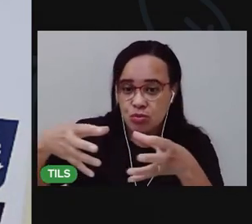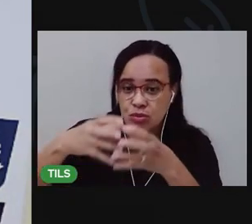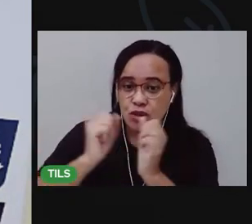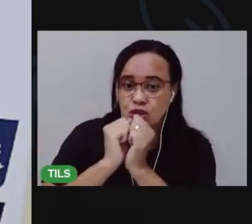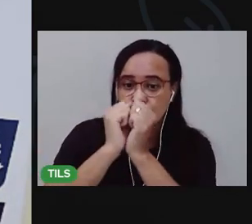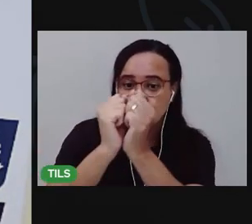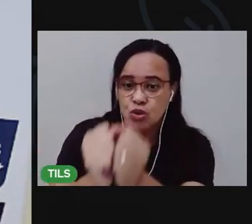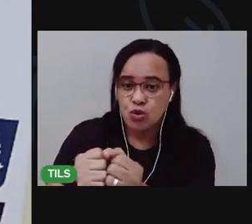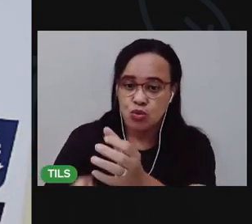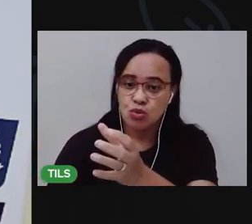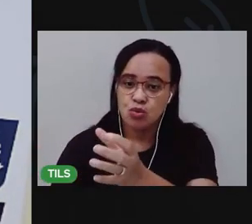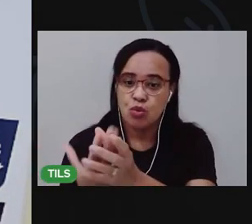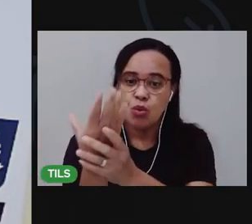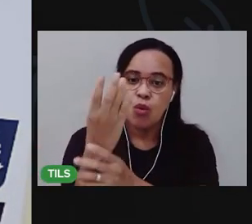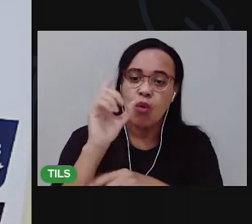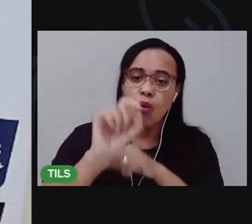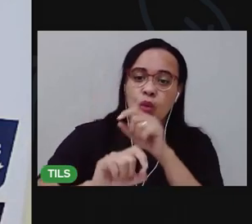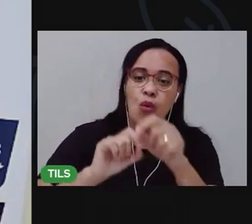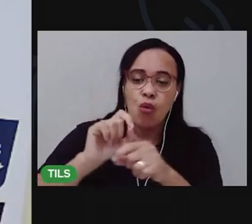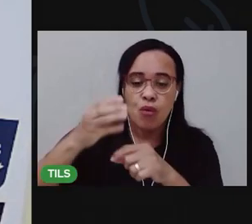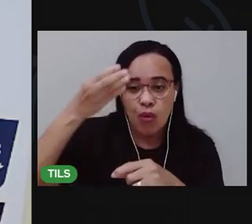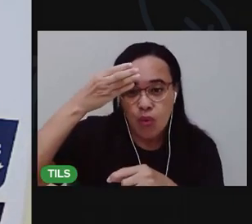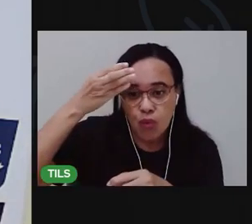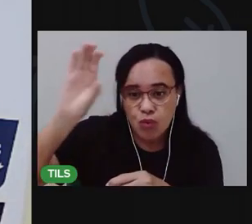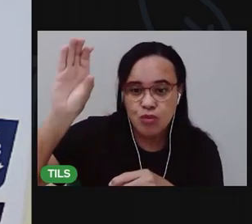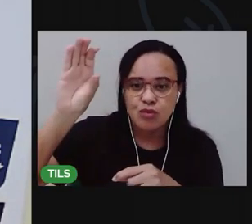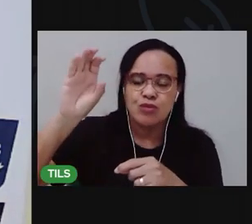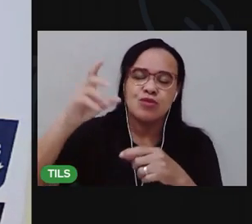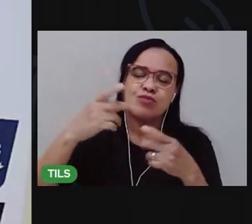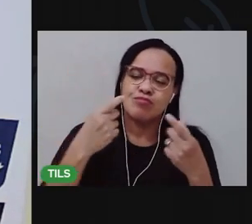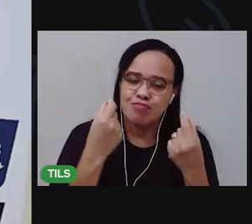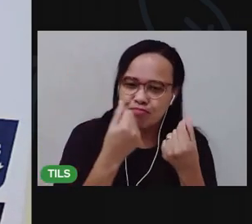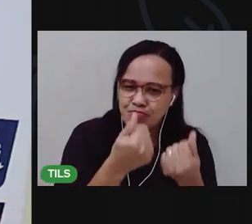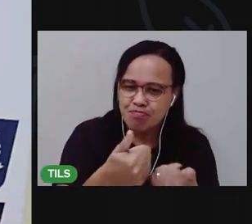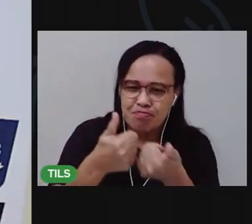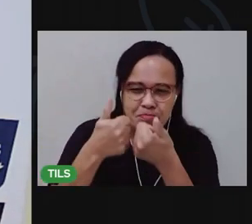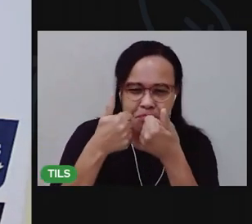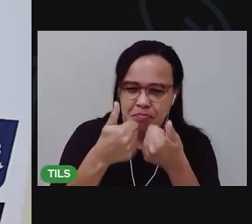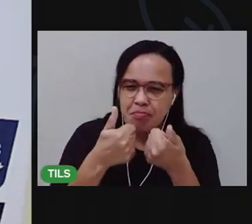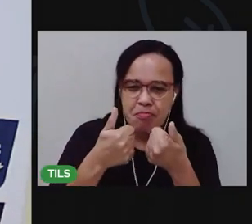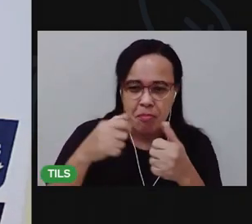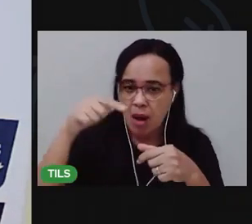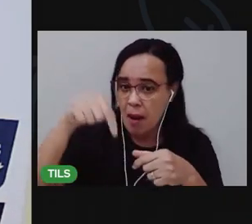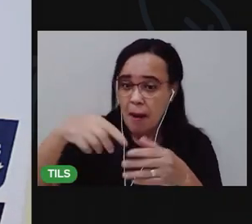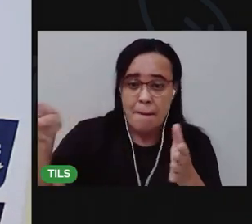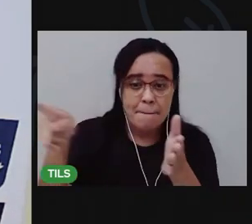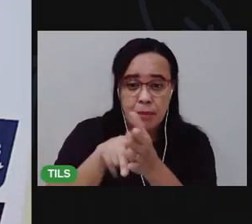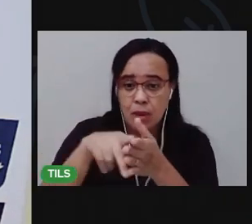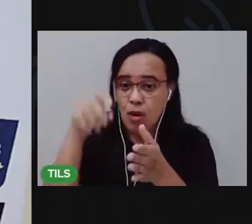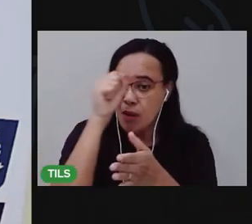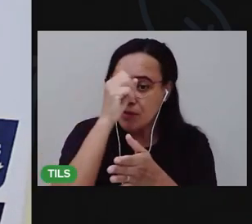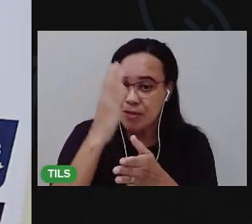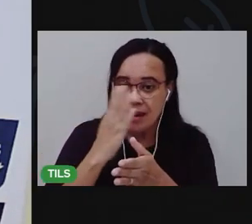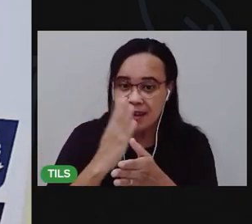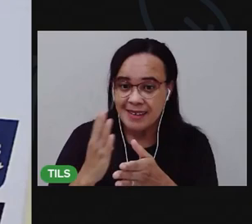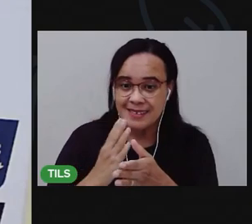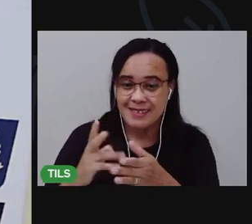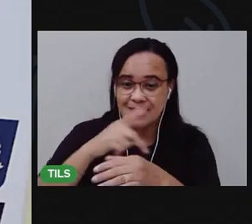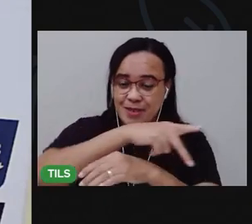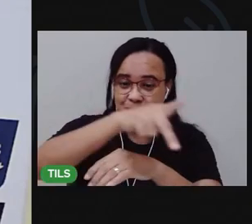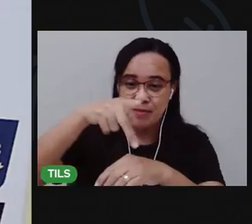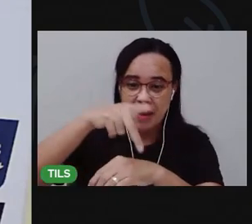miscigenação e essa riqueza cultural que compõe o nosso país. Então, agora a gente vai ver alguns